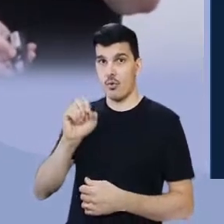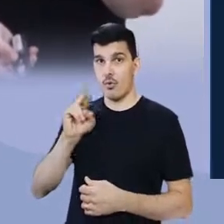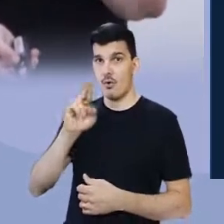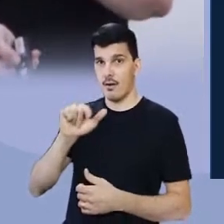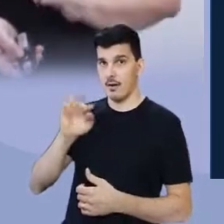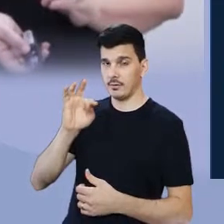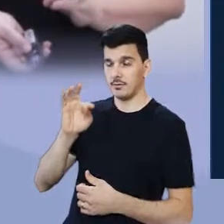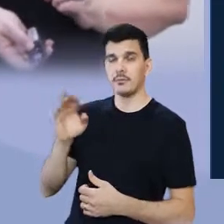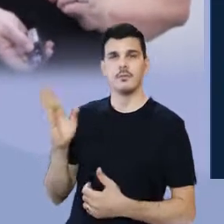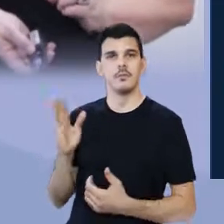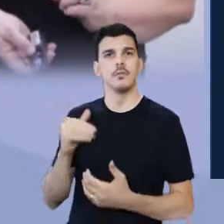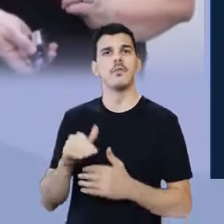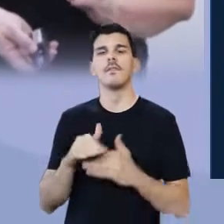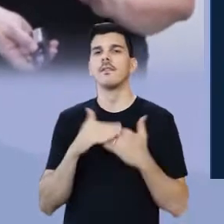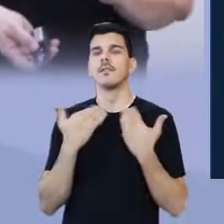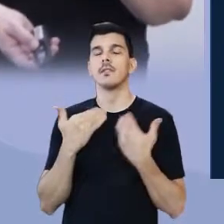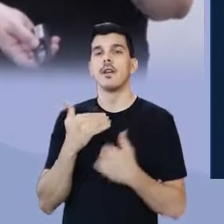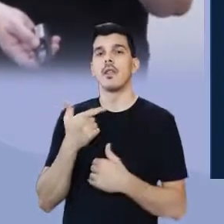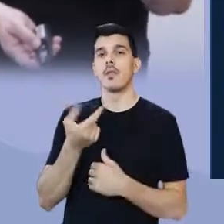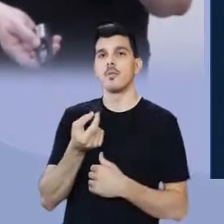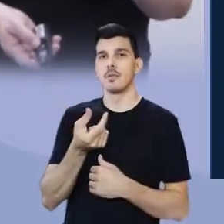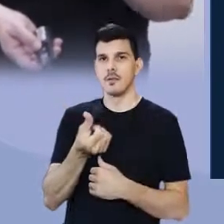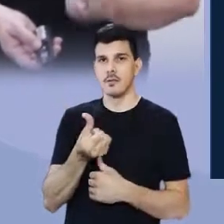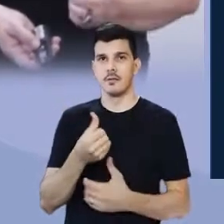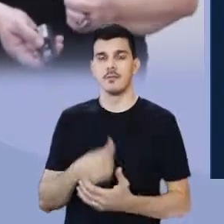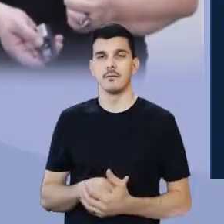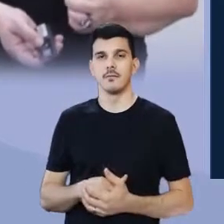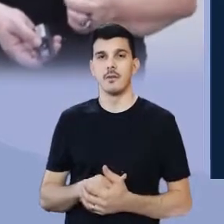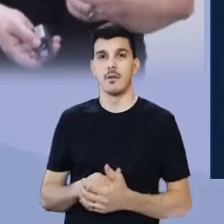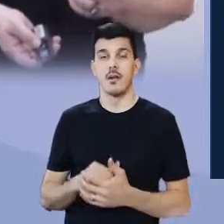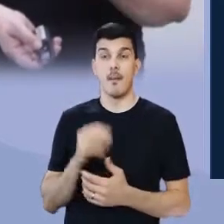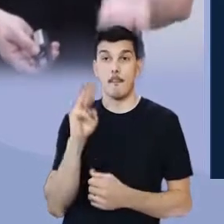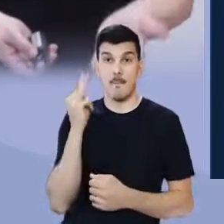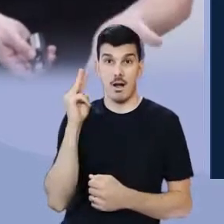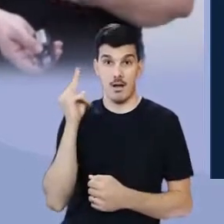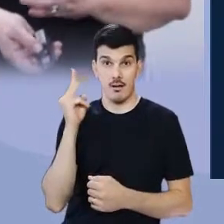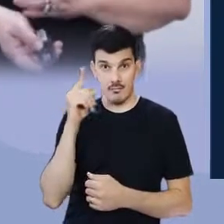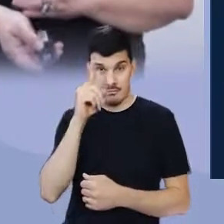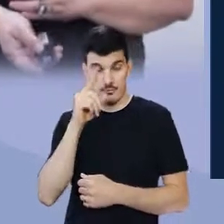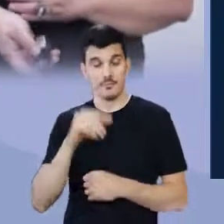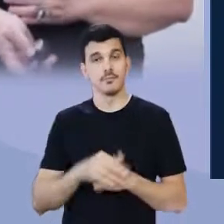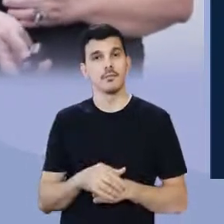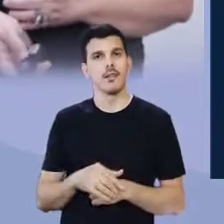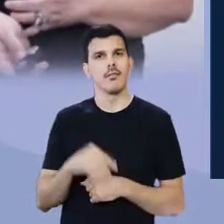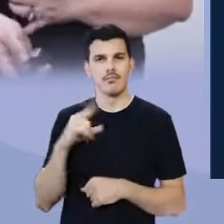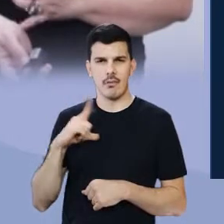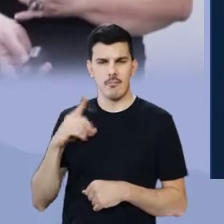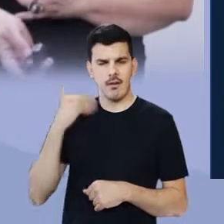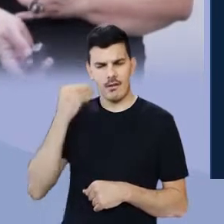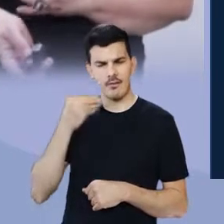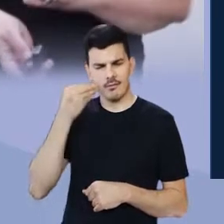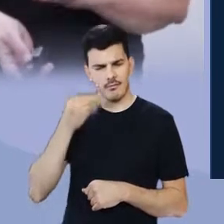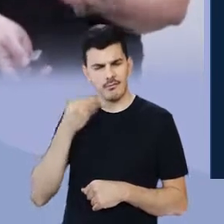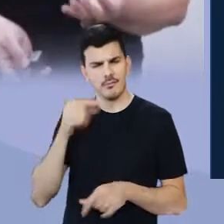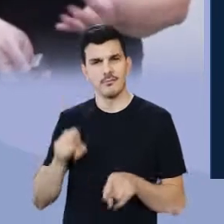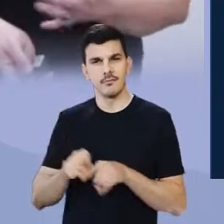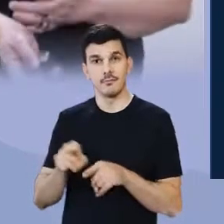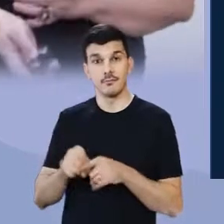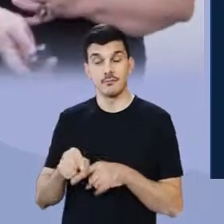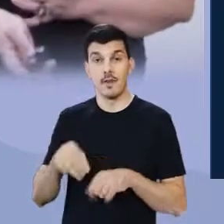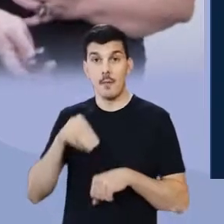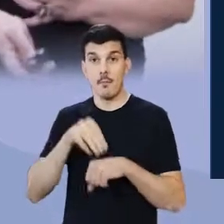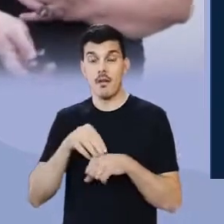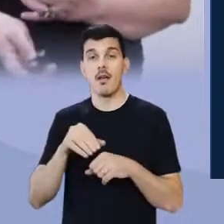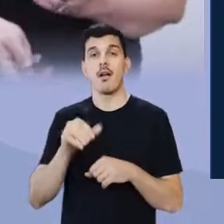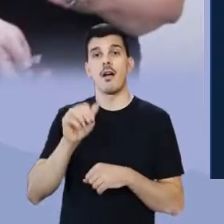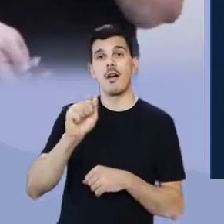Faleceu em 2016. Maranhense. Também experienciado, também vivido. Membro da